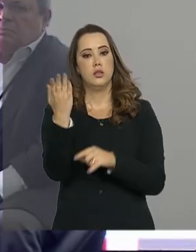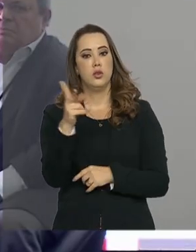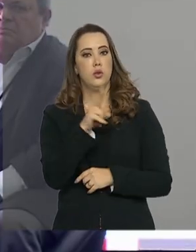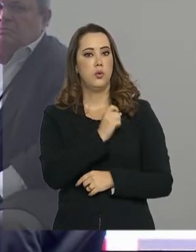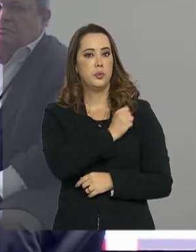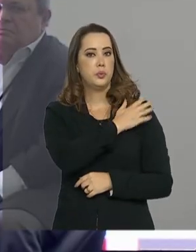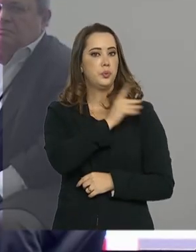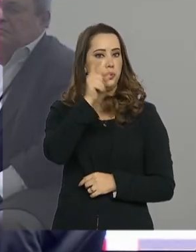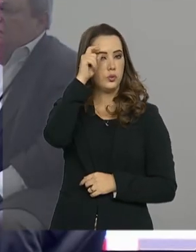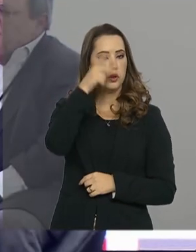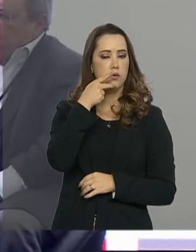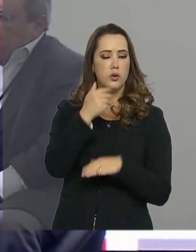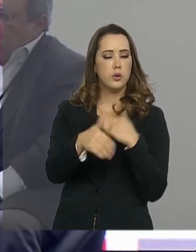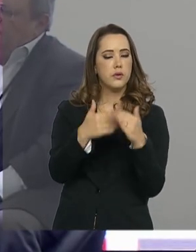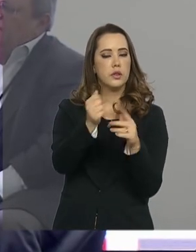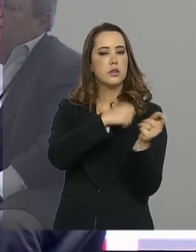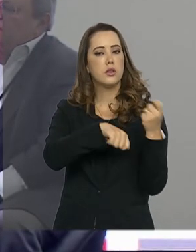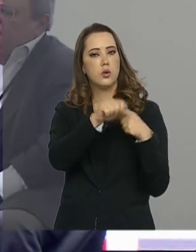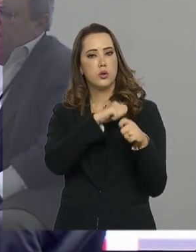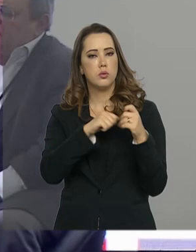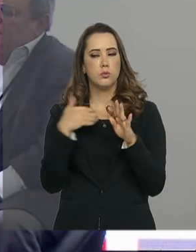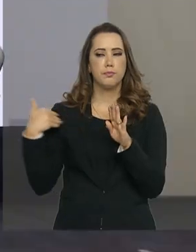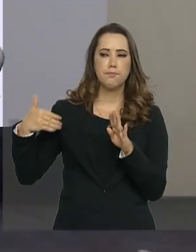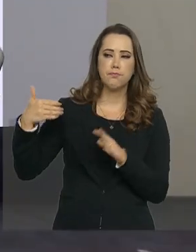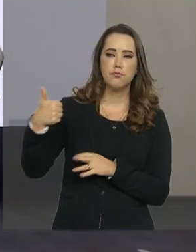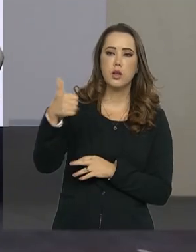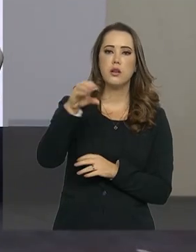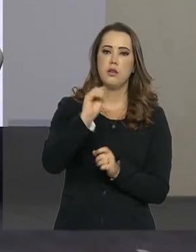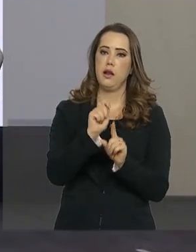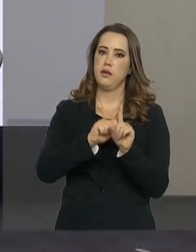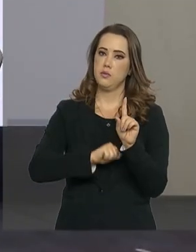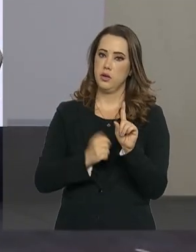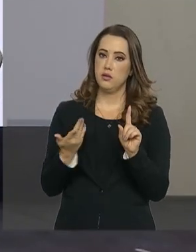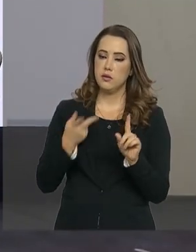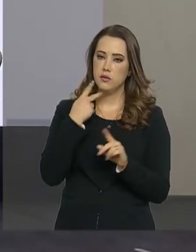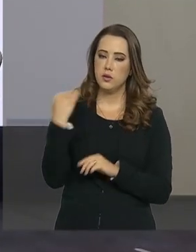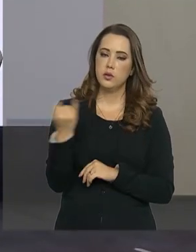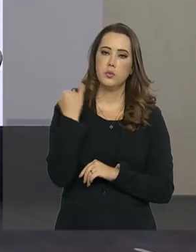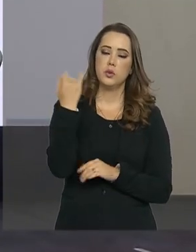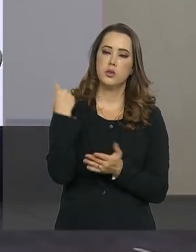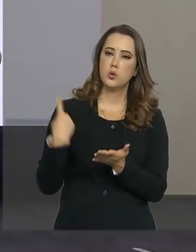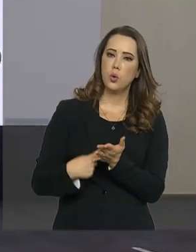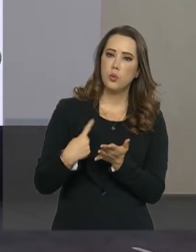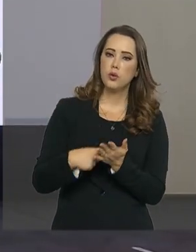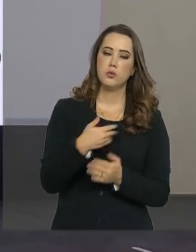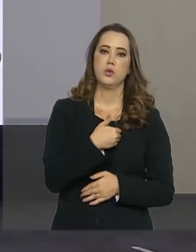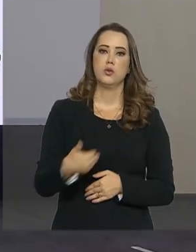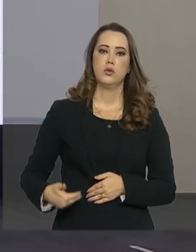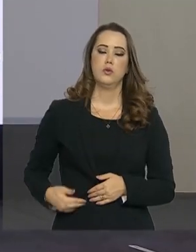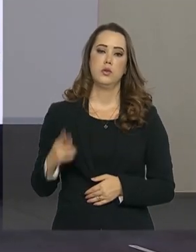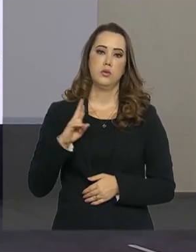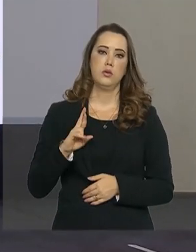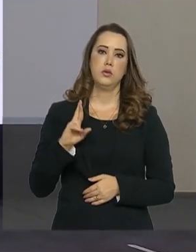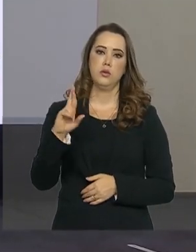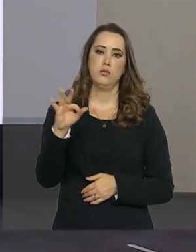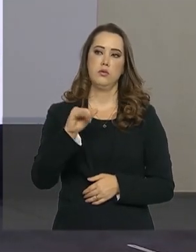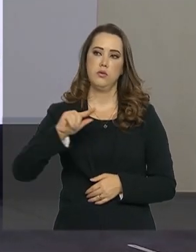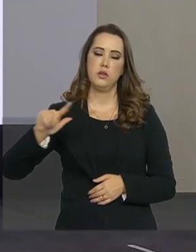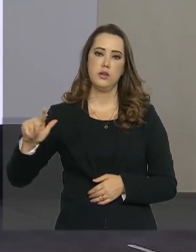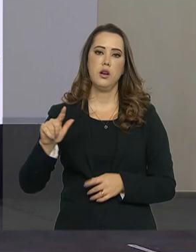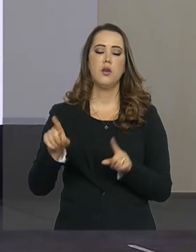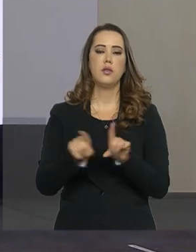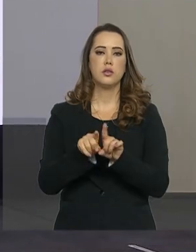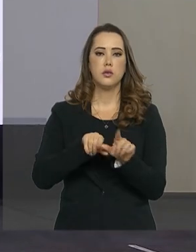destacou o avanço da economia nos últimos dez meses e fez questão de ressaltar o compromisso do governo com a responsabilidade fiscal